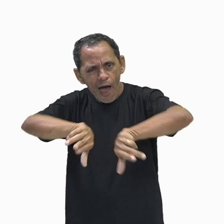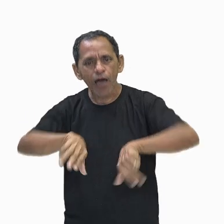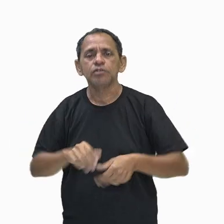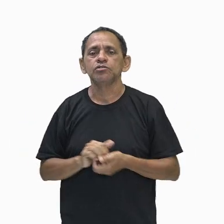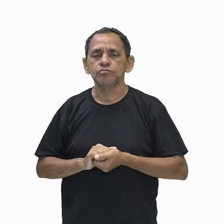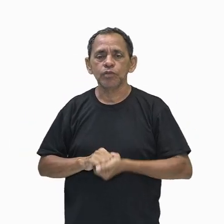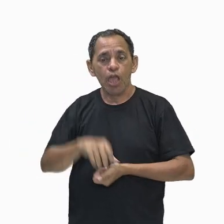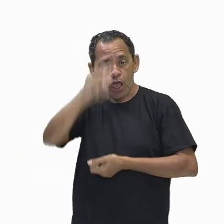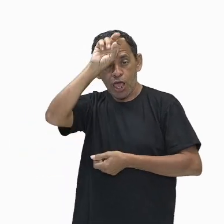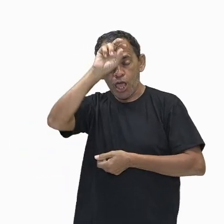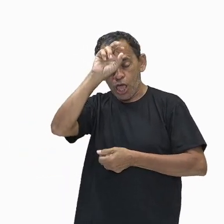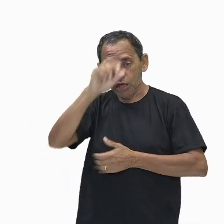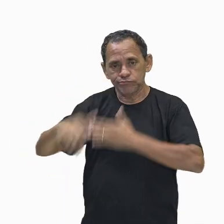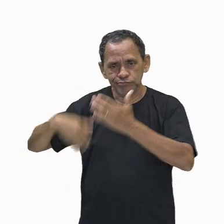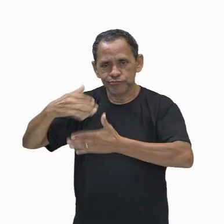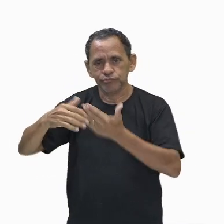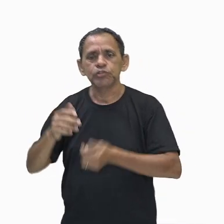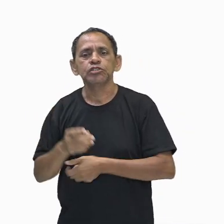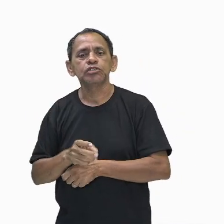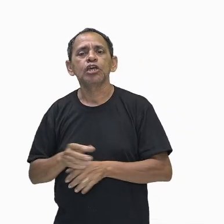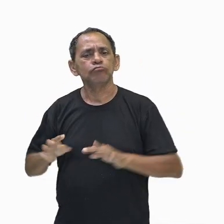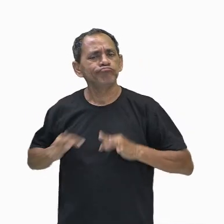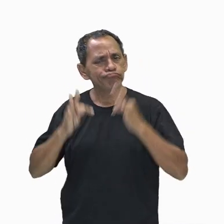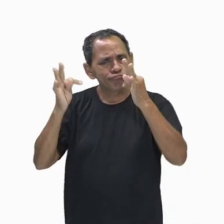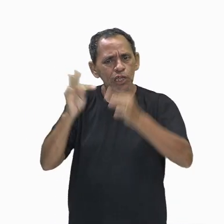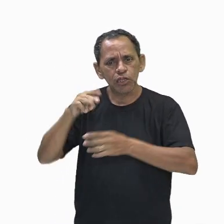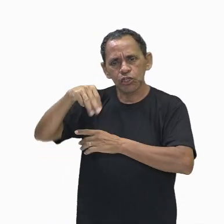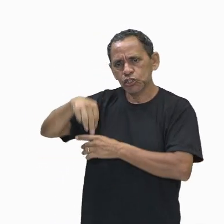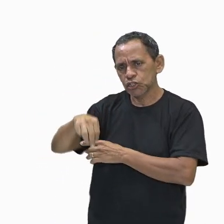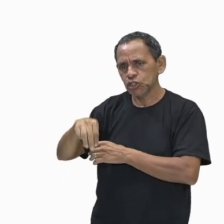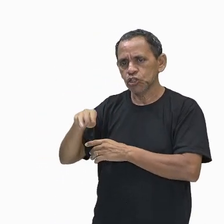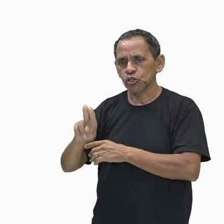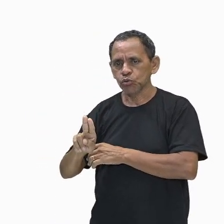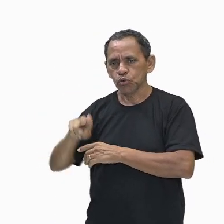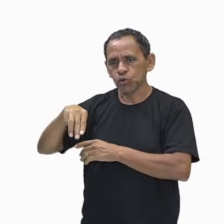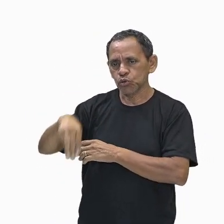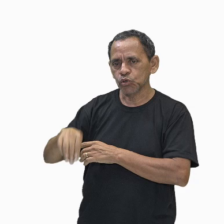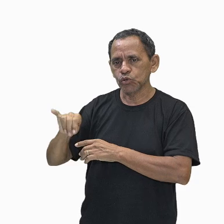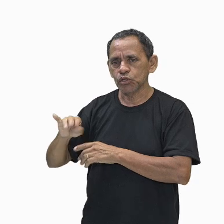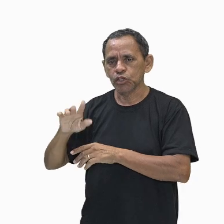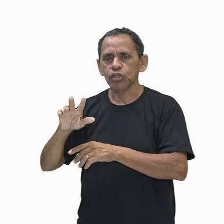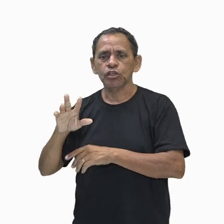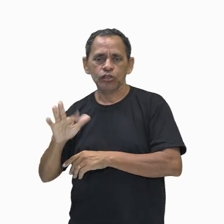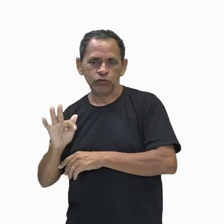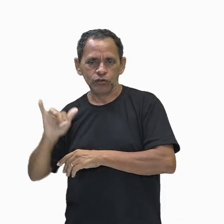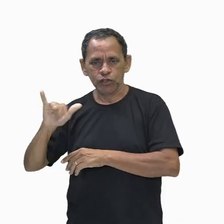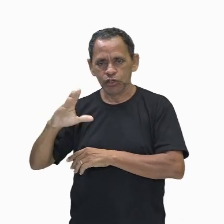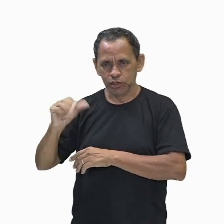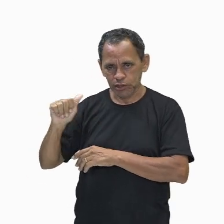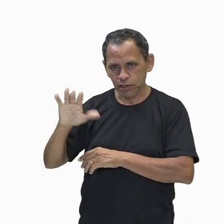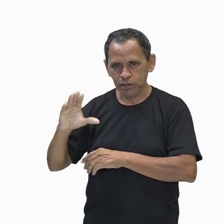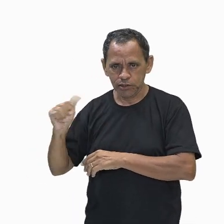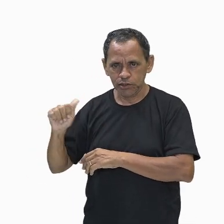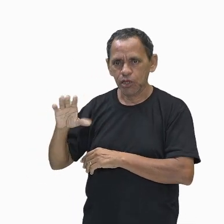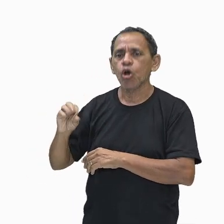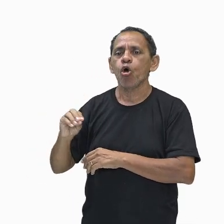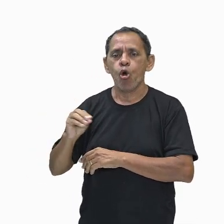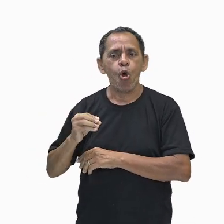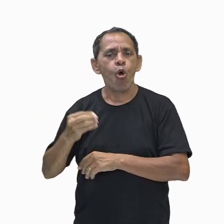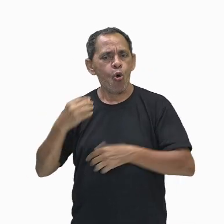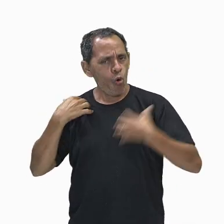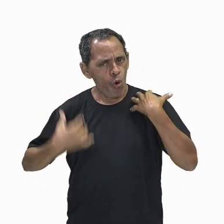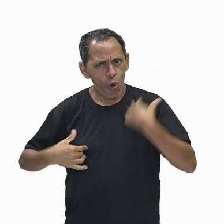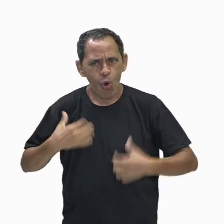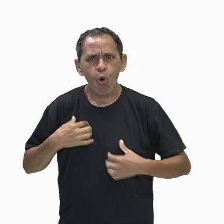técnicas de mumificação, como eles acreditavam, então, na vida após a morte, o corpo deveria ser conservado. Ao